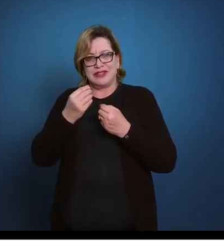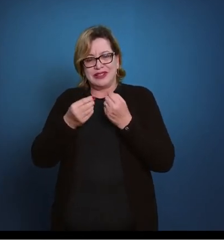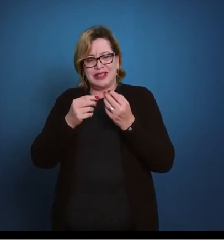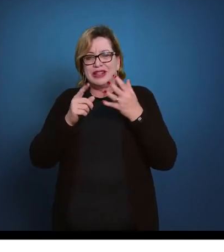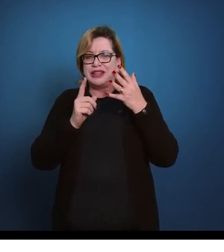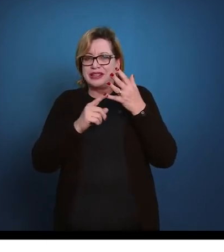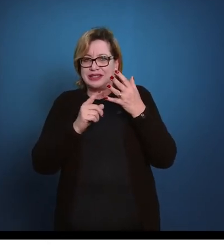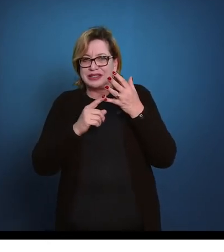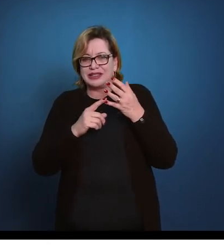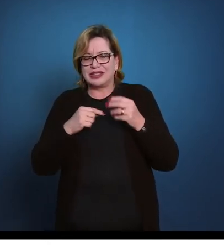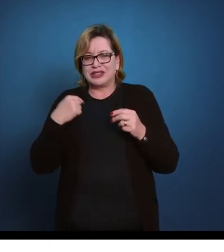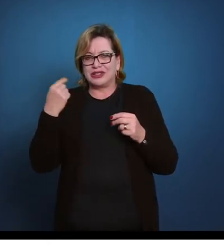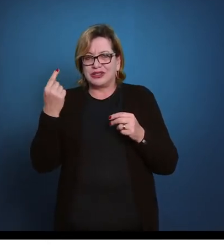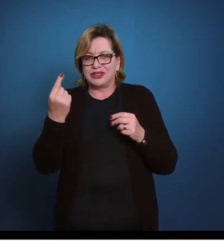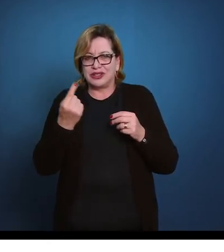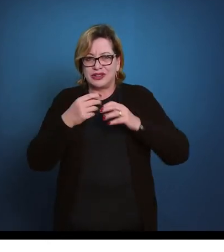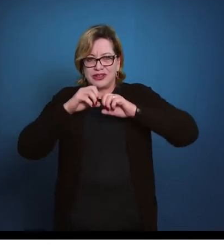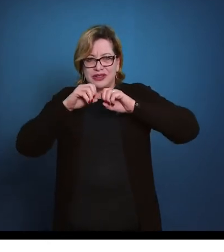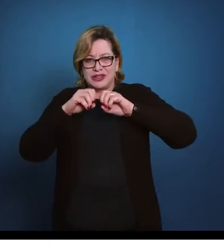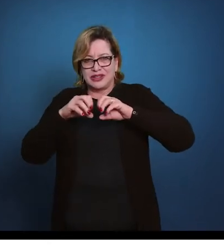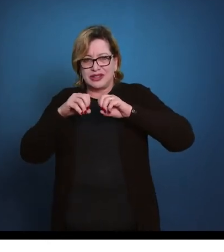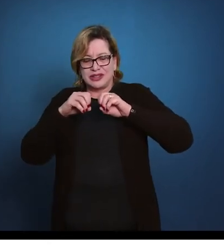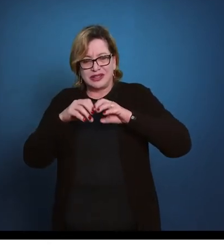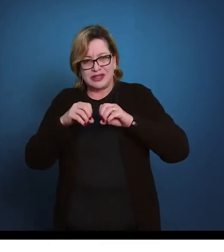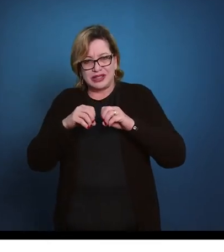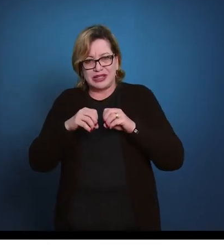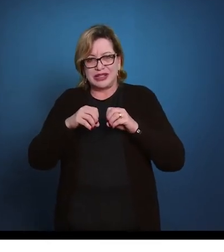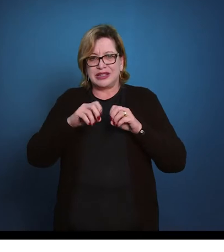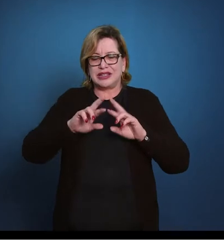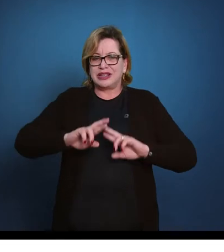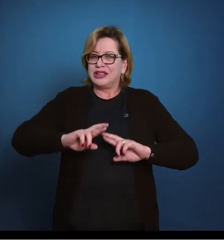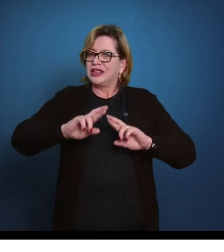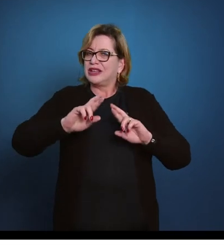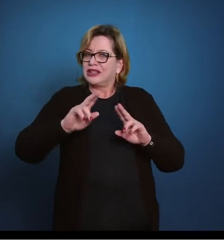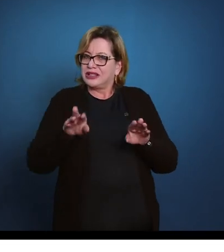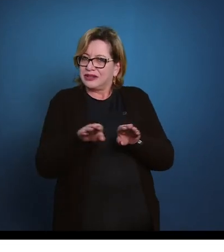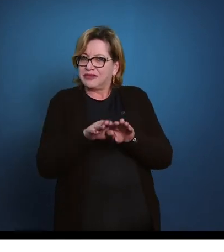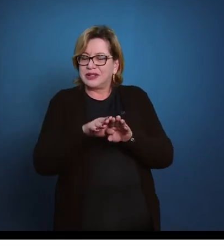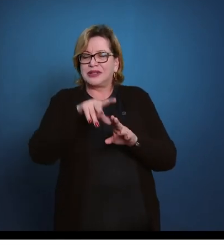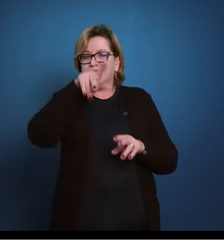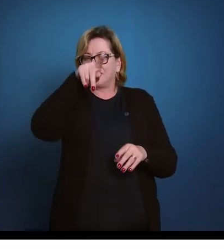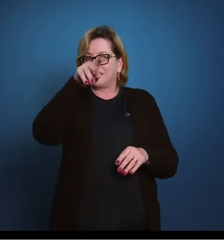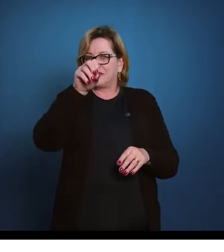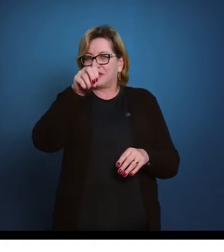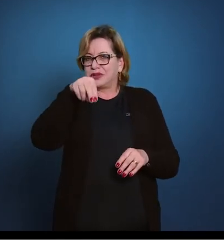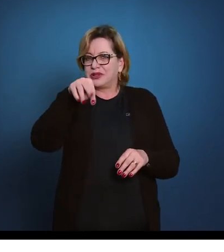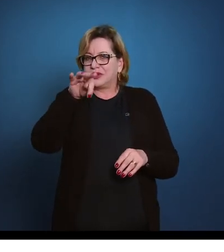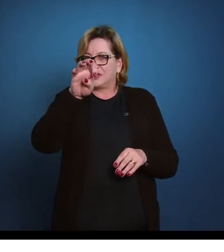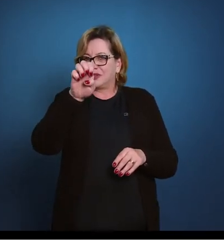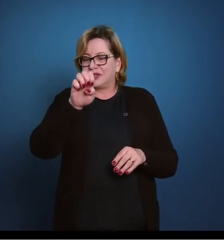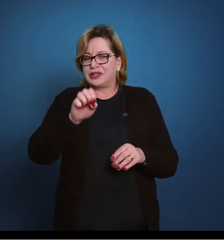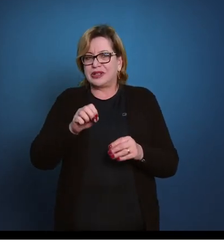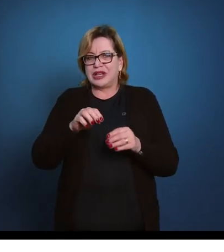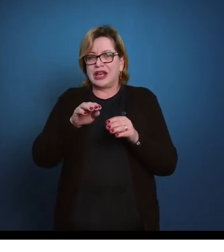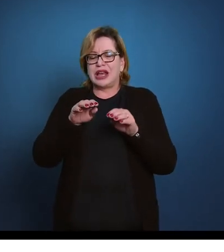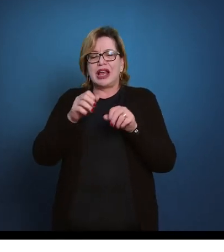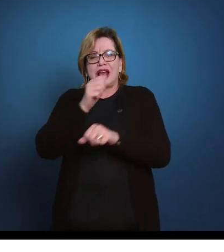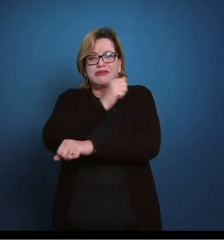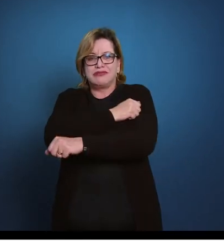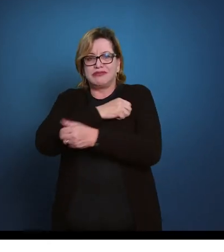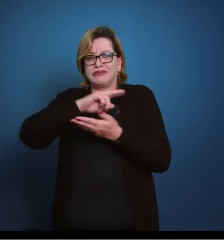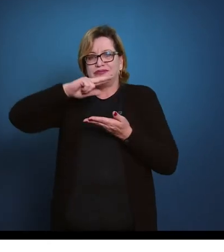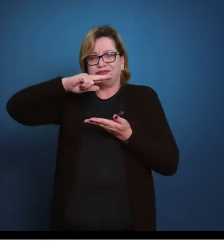da reversão, nós vamos trabalhar, além da repulsão de ombros, também a ponte. Com os alunos deitados,